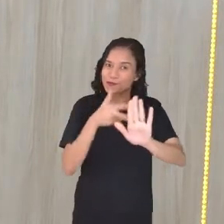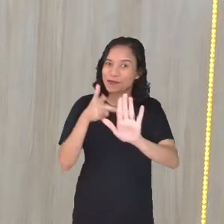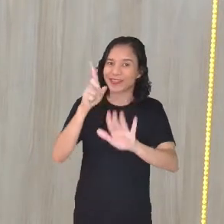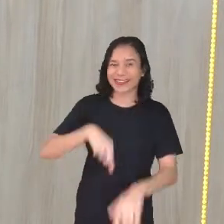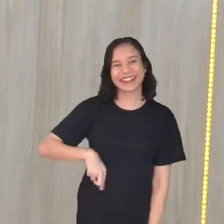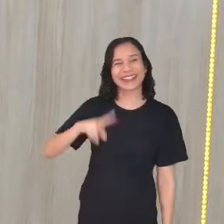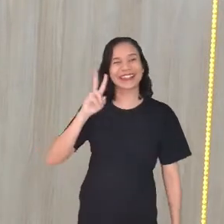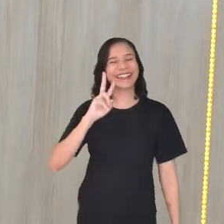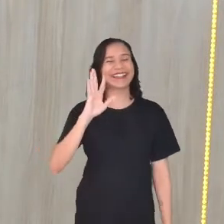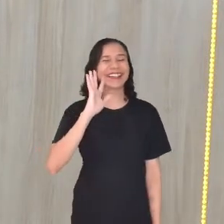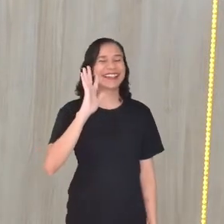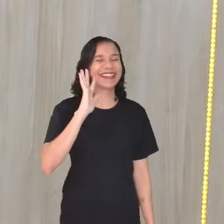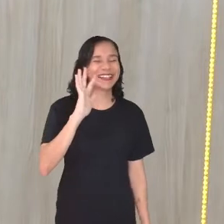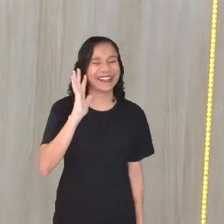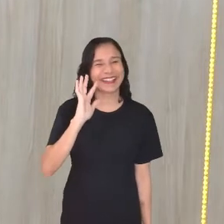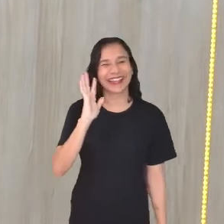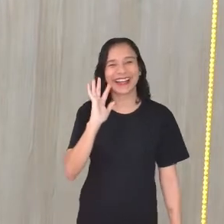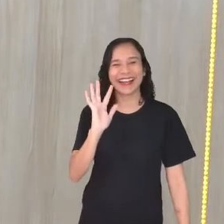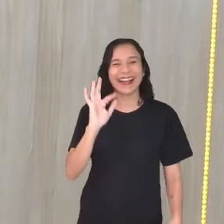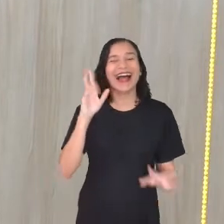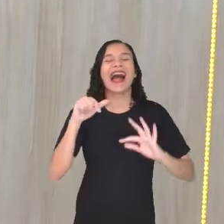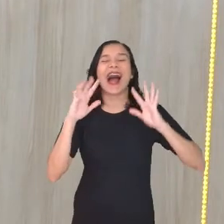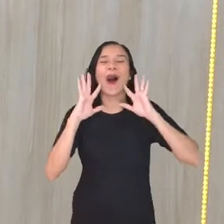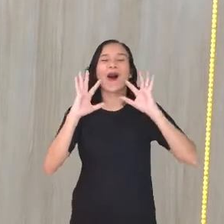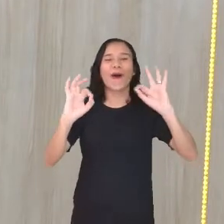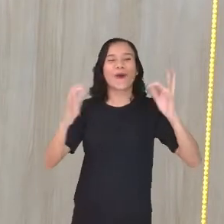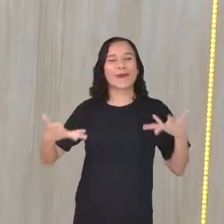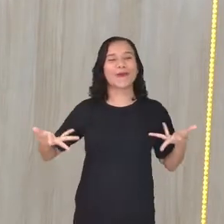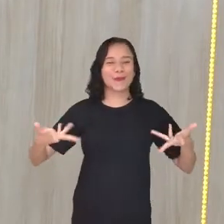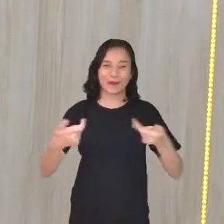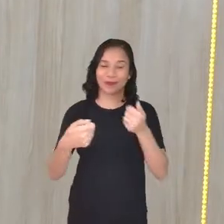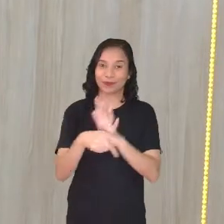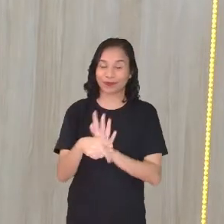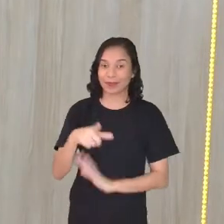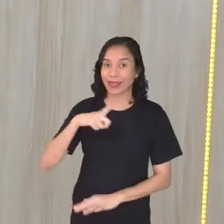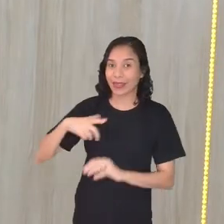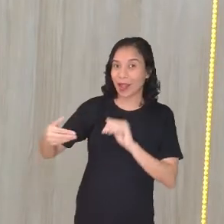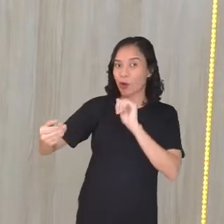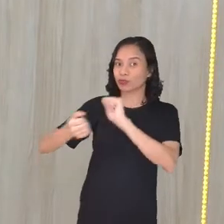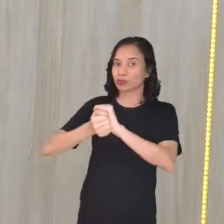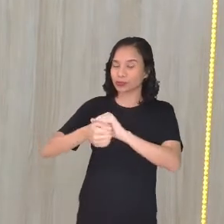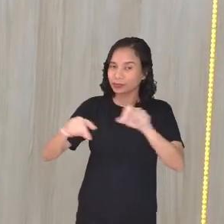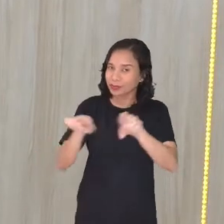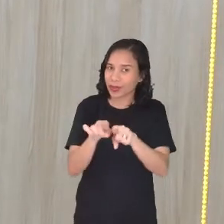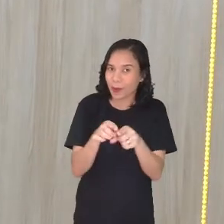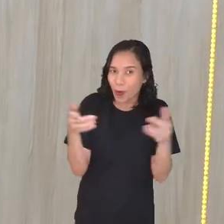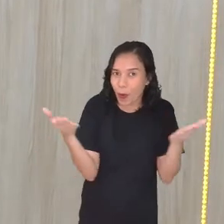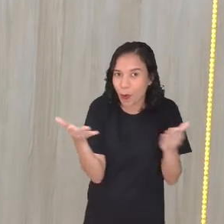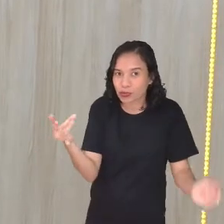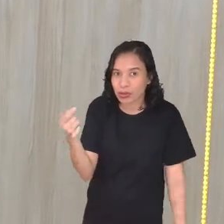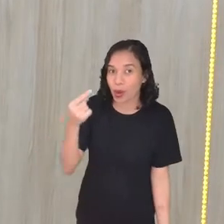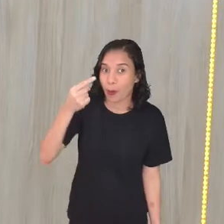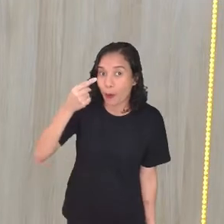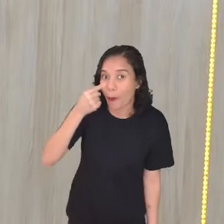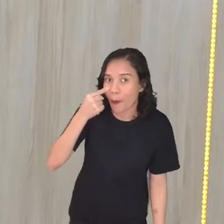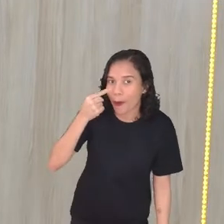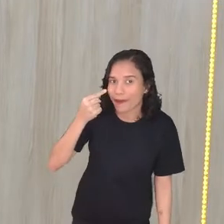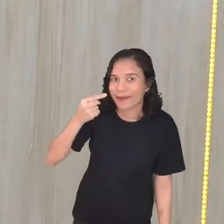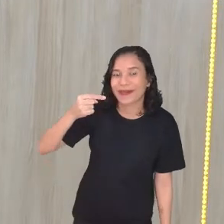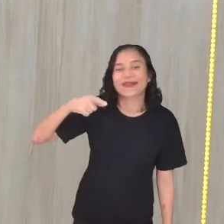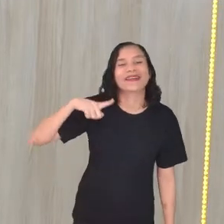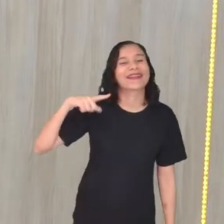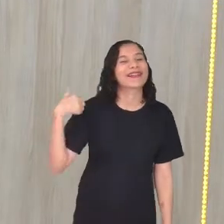Juninho, ó! São ótimos, maravilhosos! E junto comigo hoje, olha só a